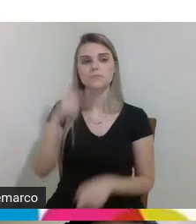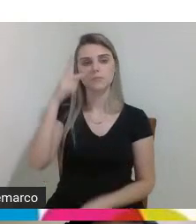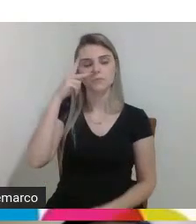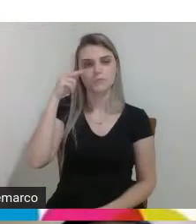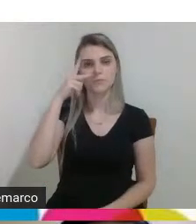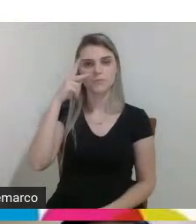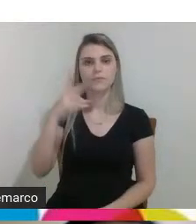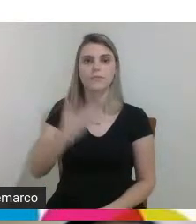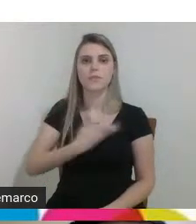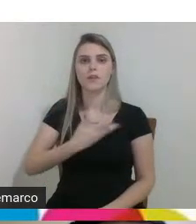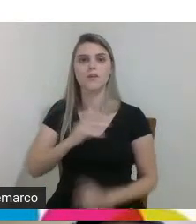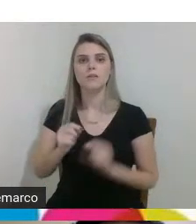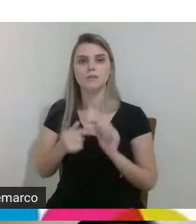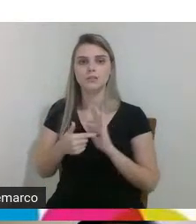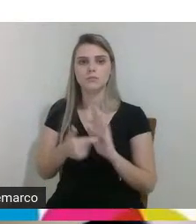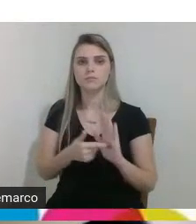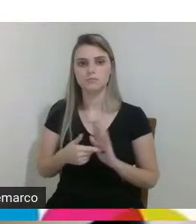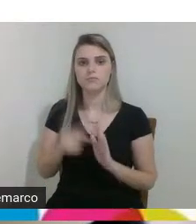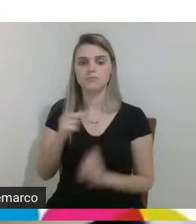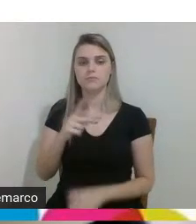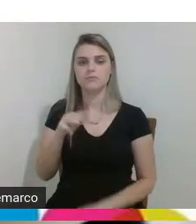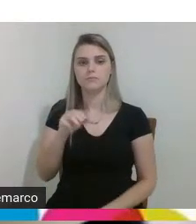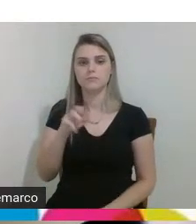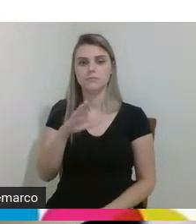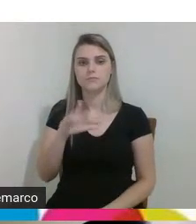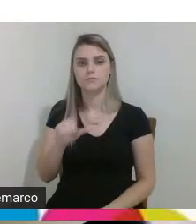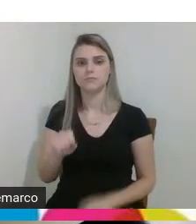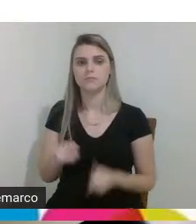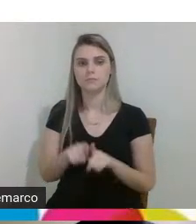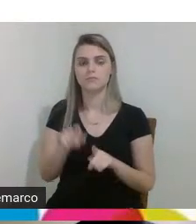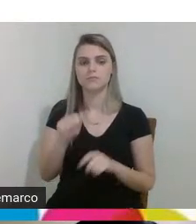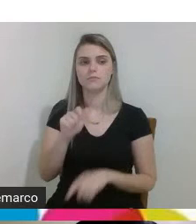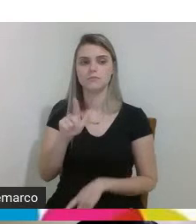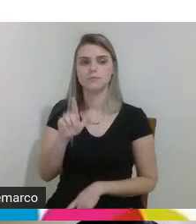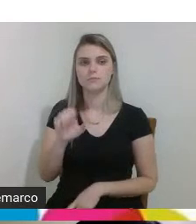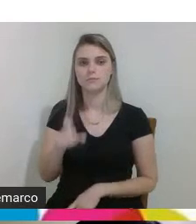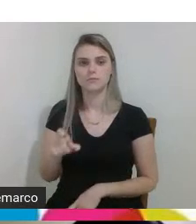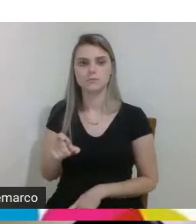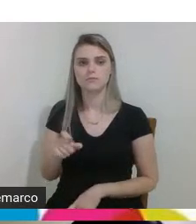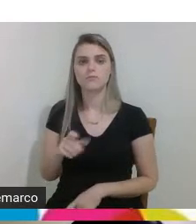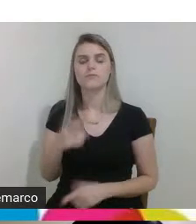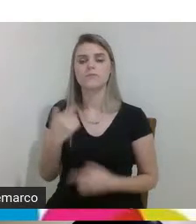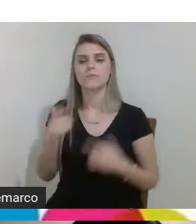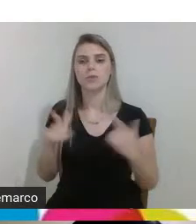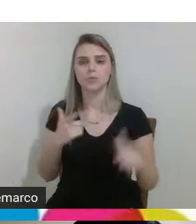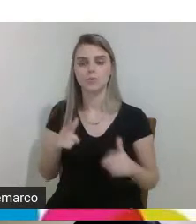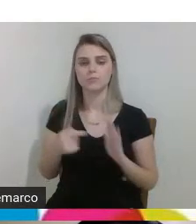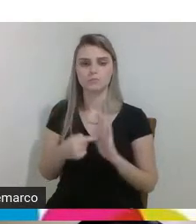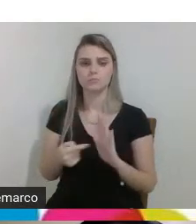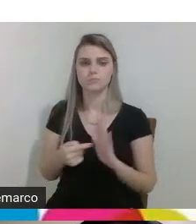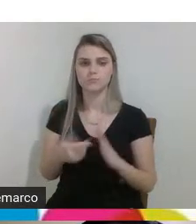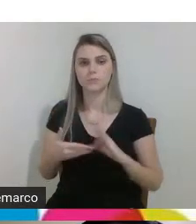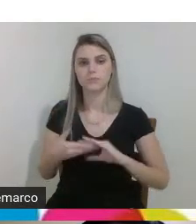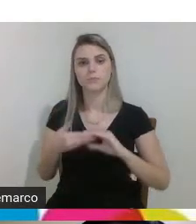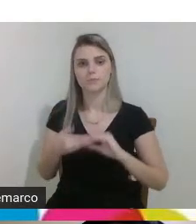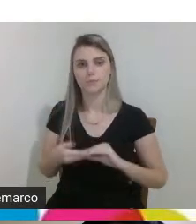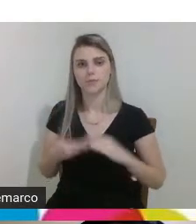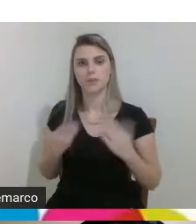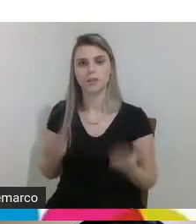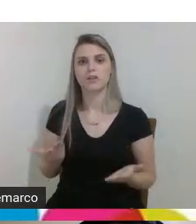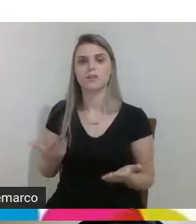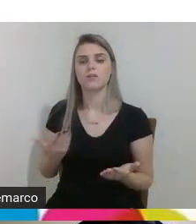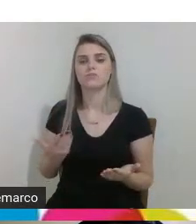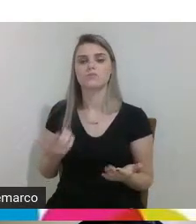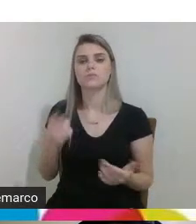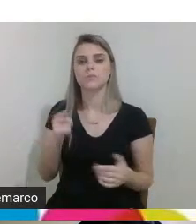meus colegas que apresentaram e também o professor Marcelo o professor Alex e os demais parabenizo então aí ao Conde por